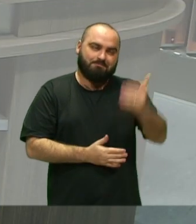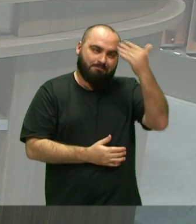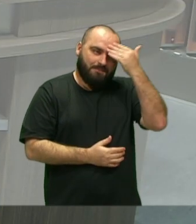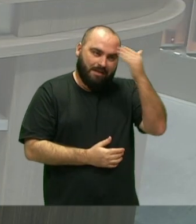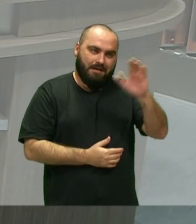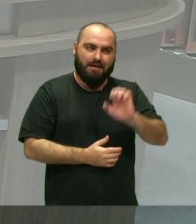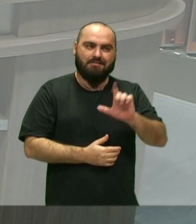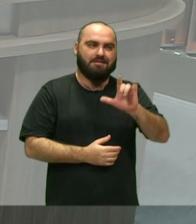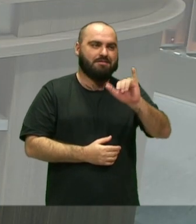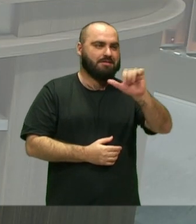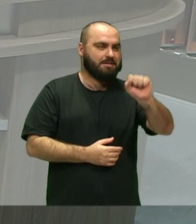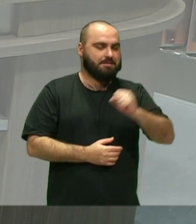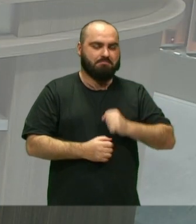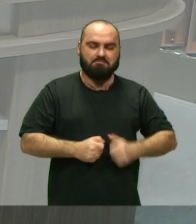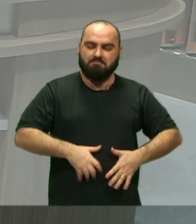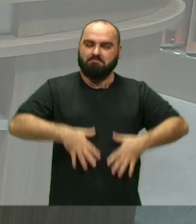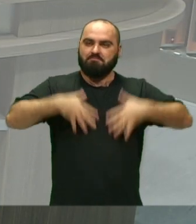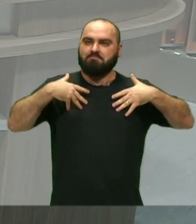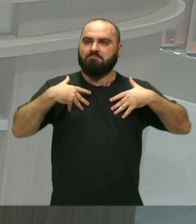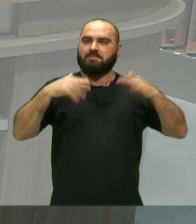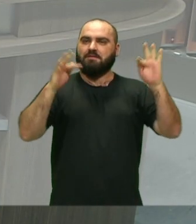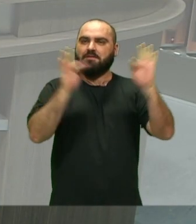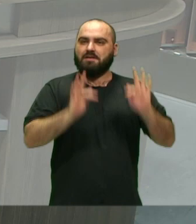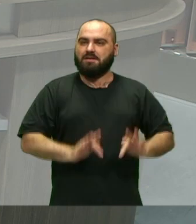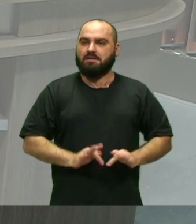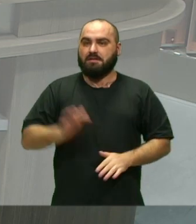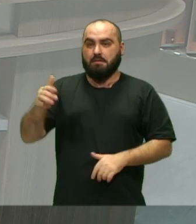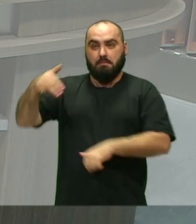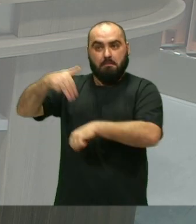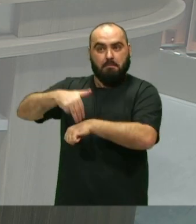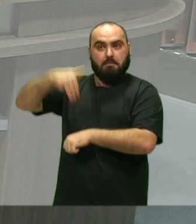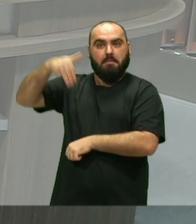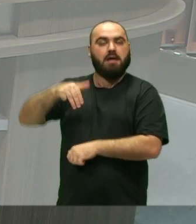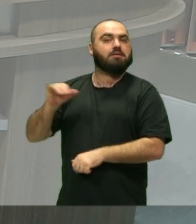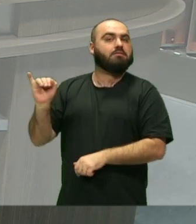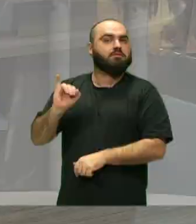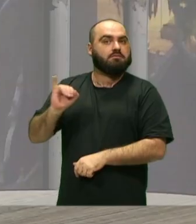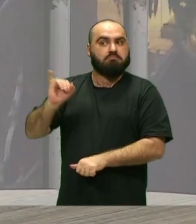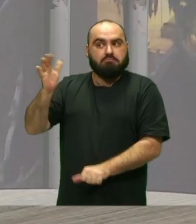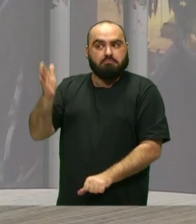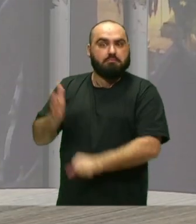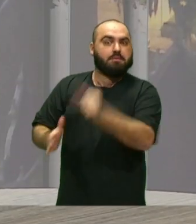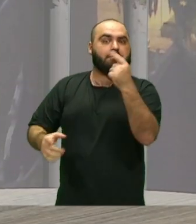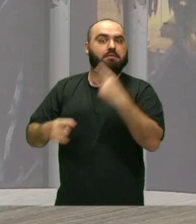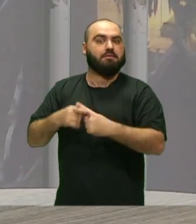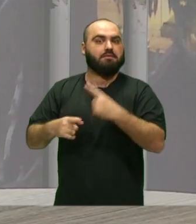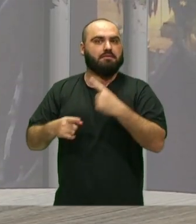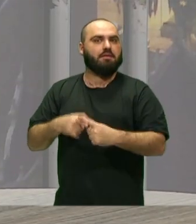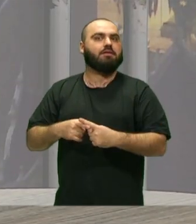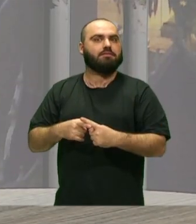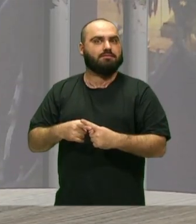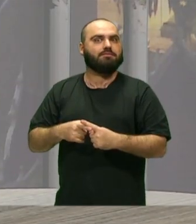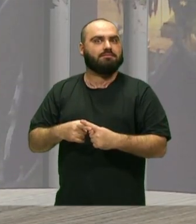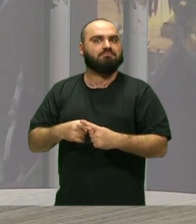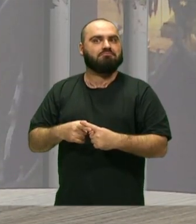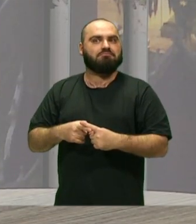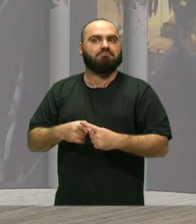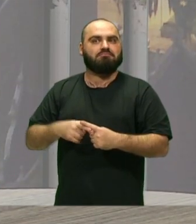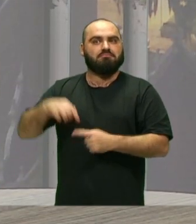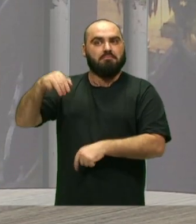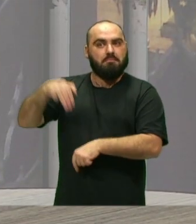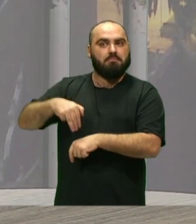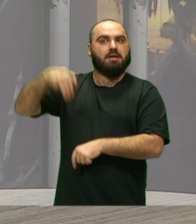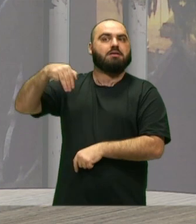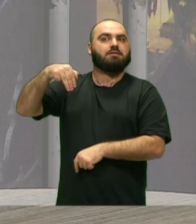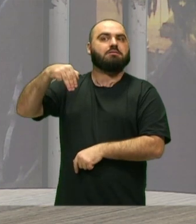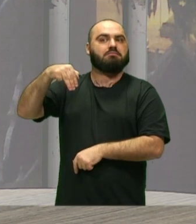Elis É uma honra pra gente Estar com a nossa mestra Aqui em Itajaí Pela primeira vez Eu vim de inédita Da mestra